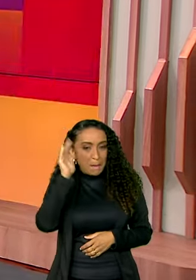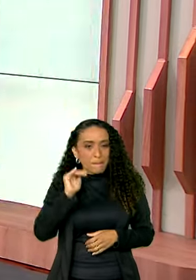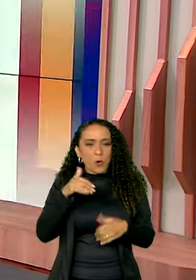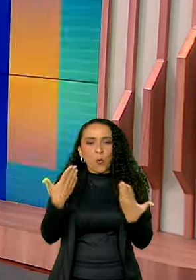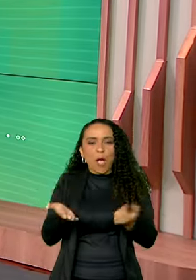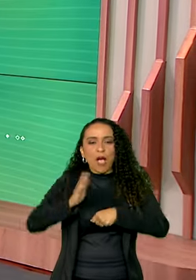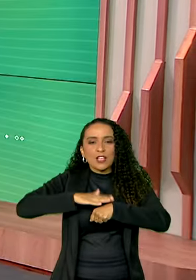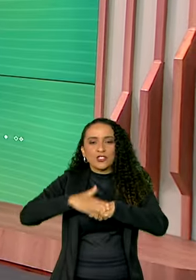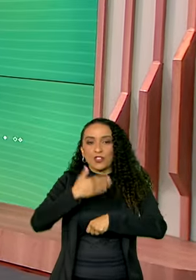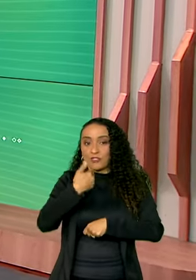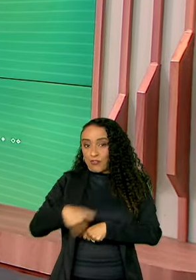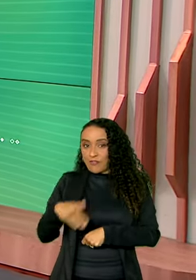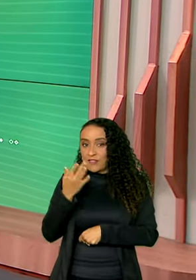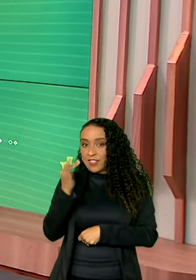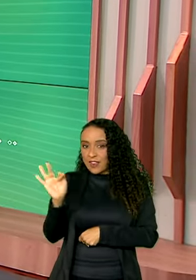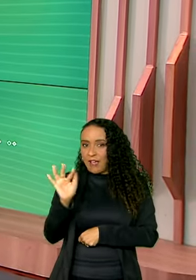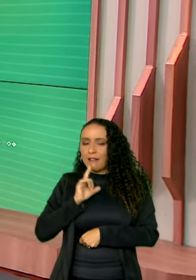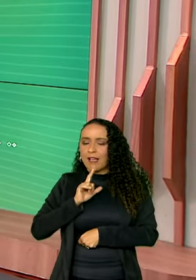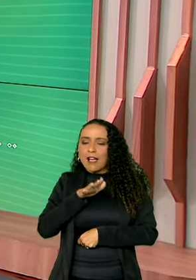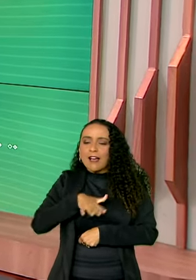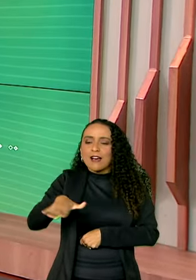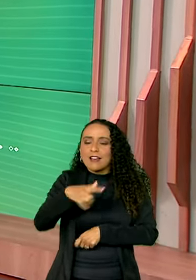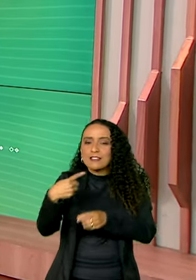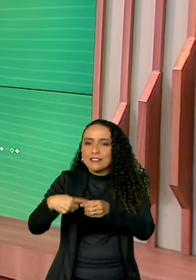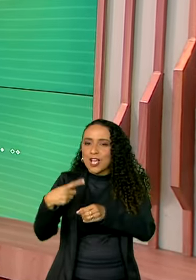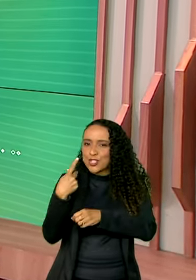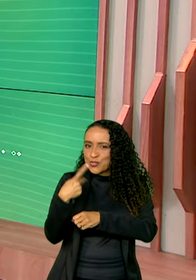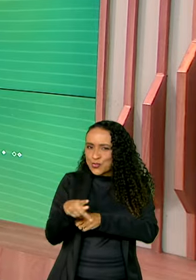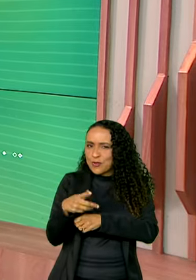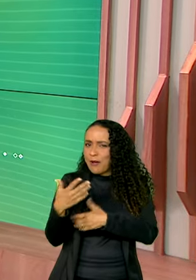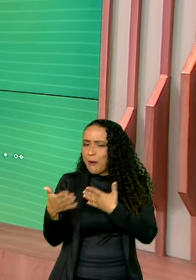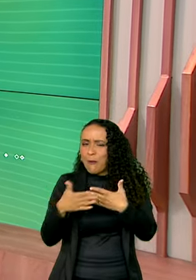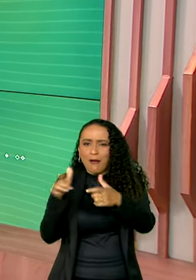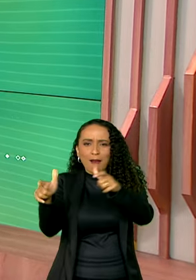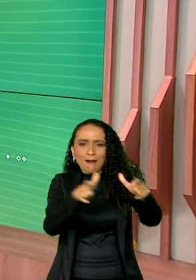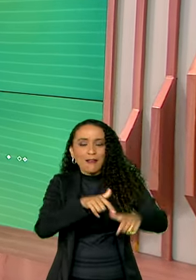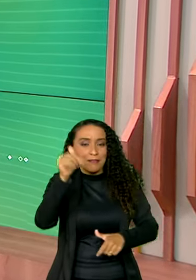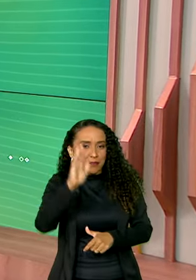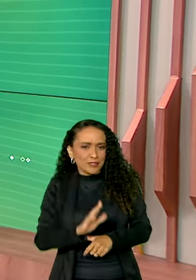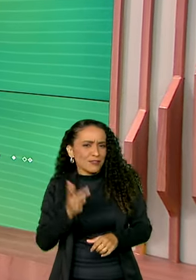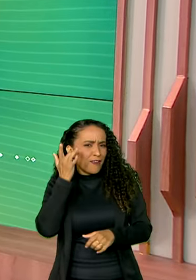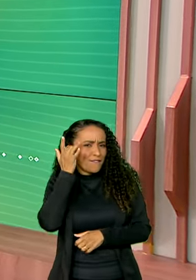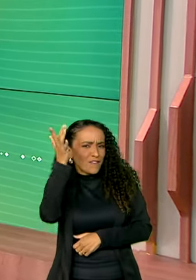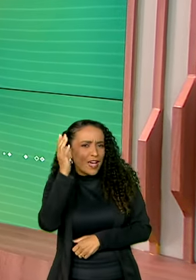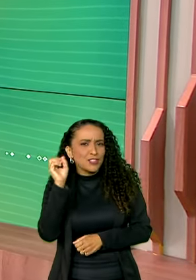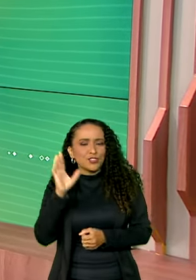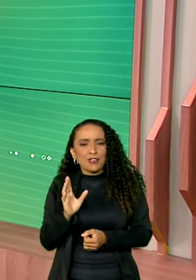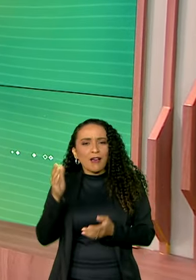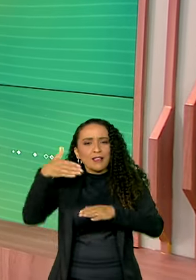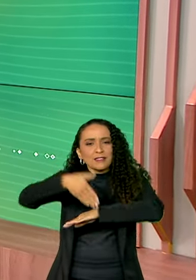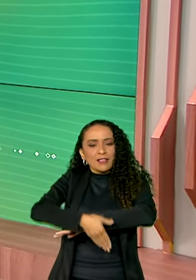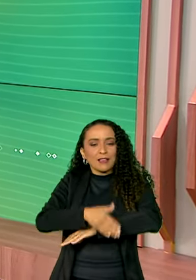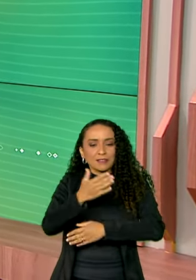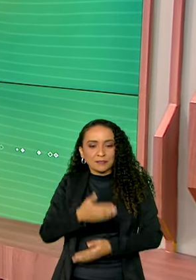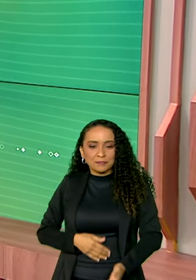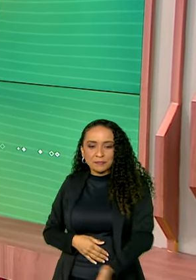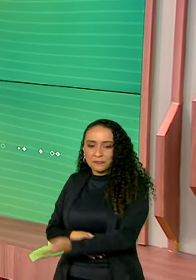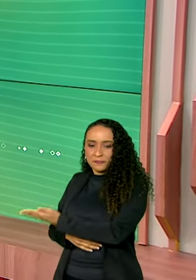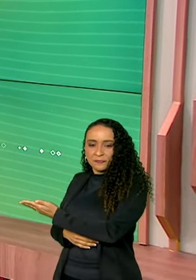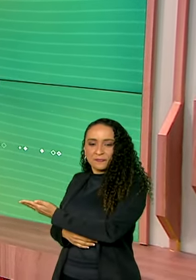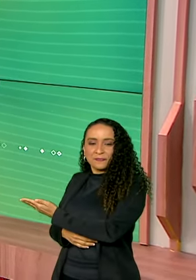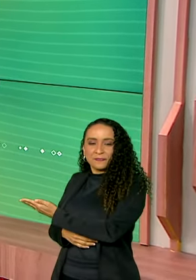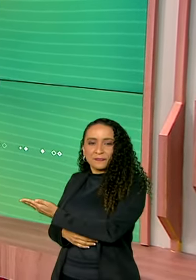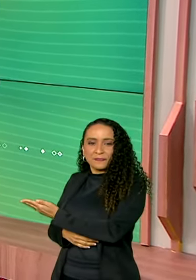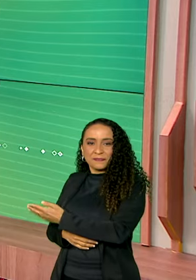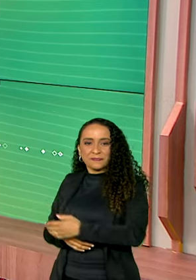quais são as ações federais que chegam até a sua cidade, qualquer localidade do país, é muito fácil, muito simples. Basta acessar gov